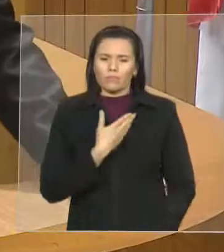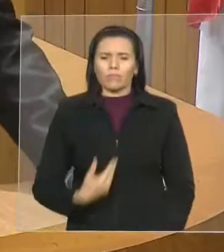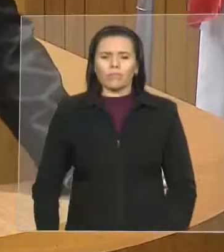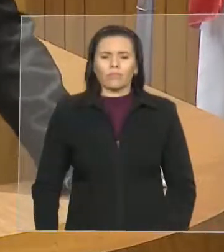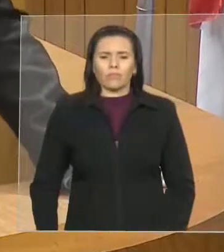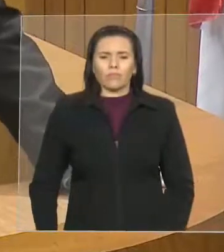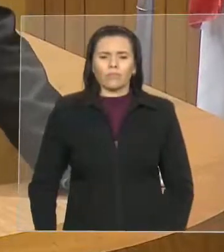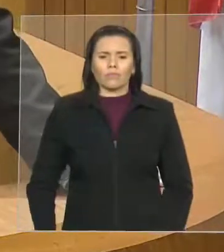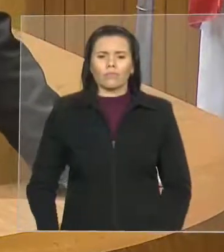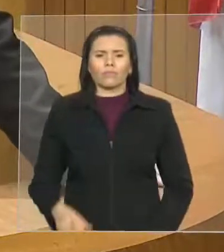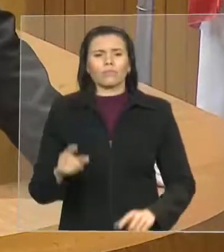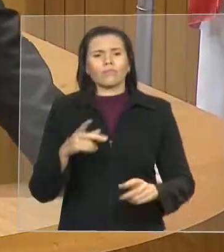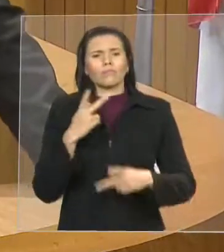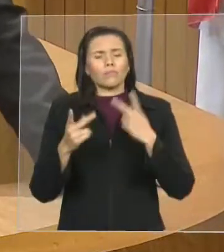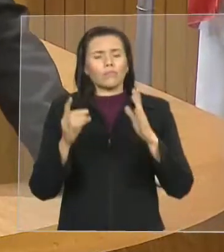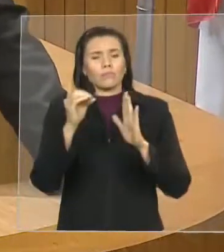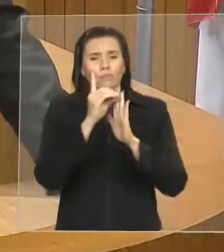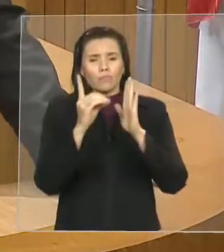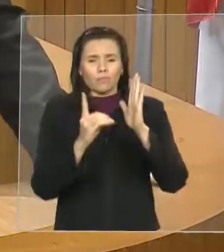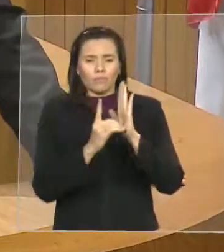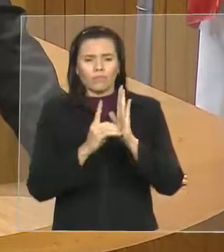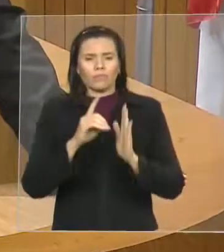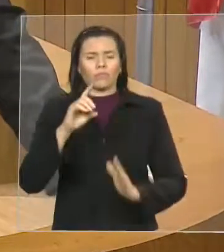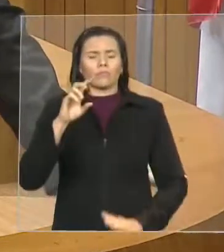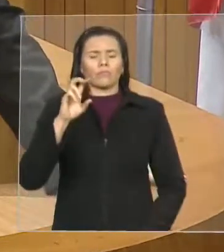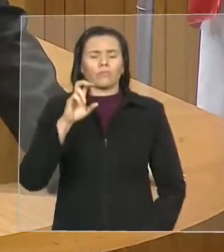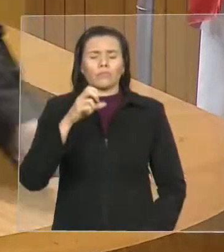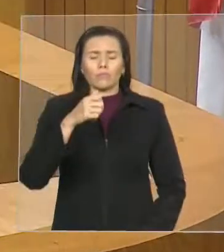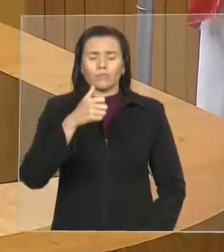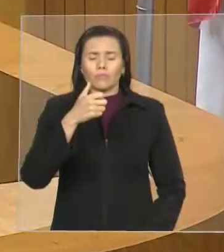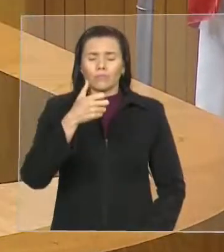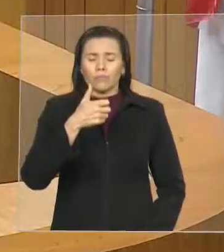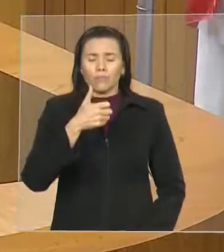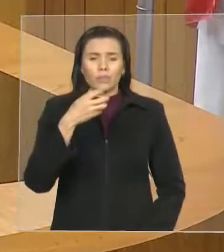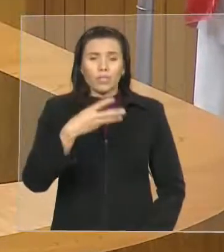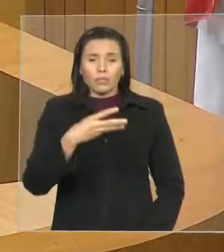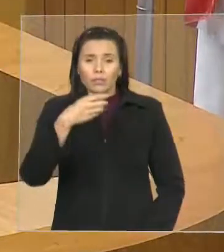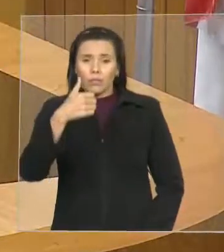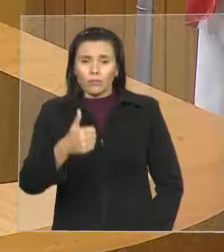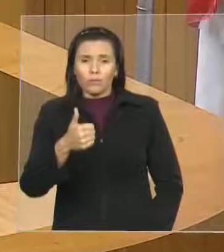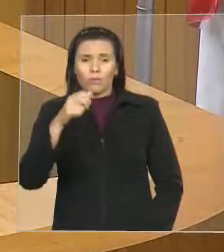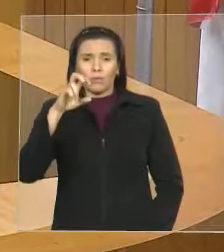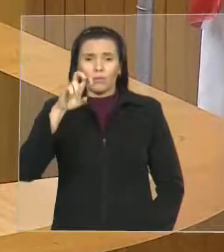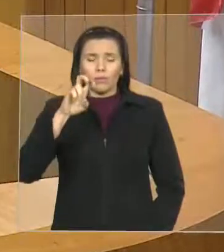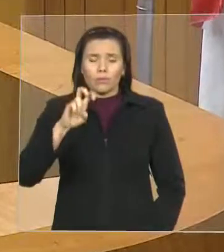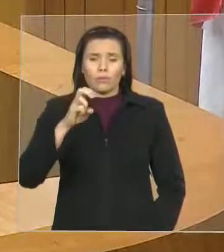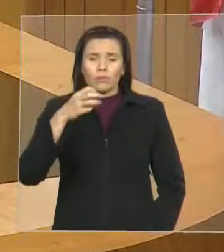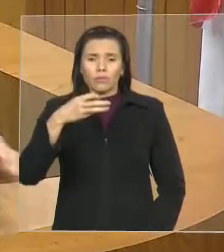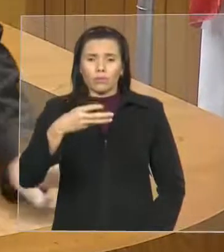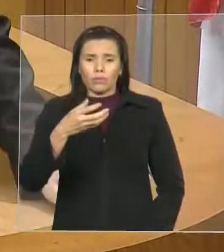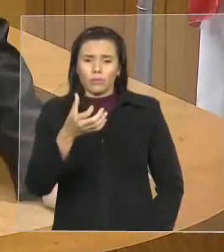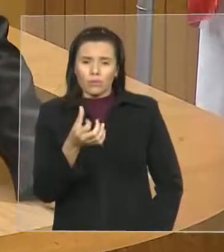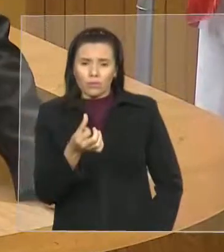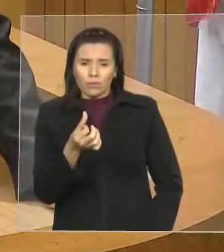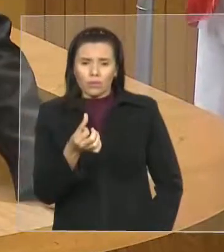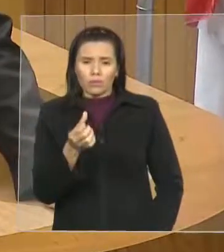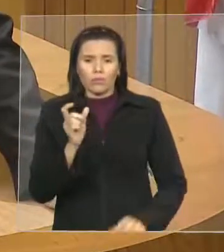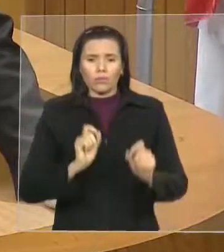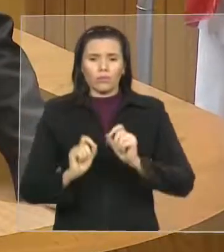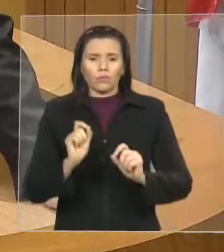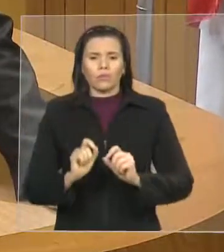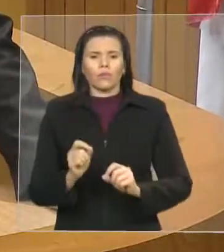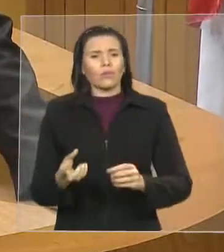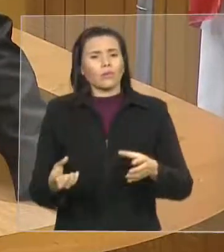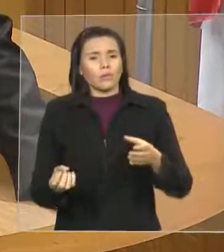ontem, que é o decreto 31536, que criou o Comitê de Prevenção e Acompanhamento a Inundações no